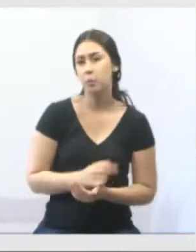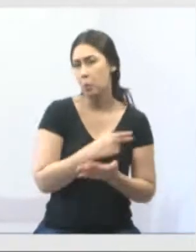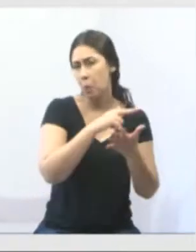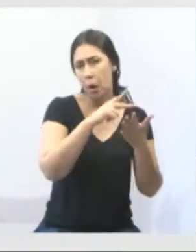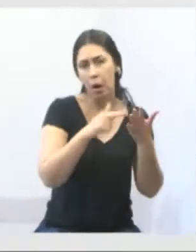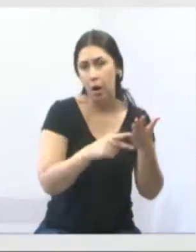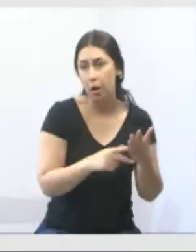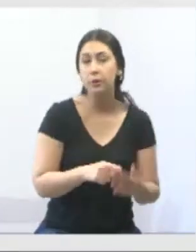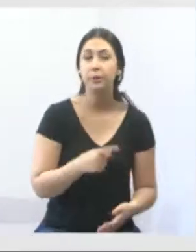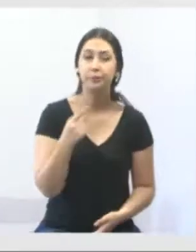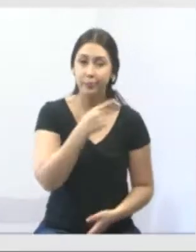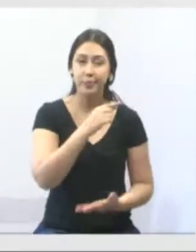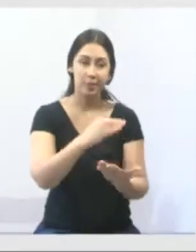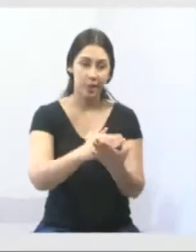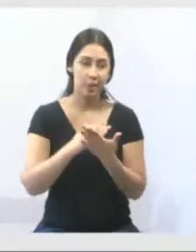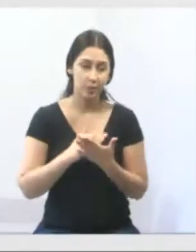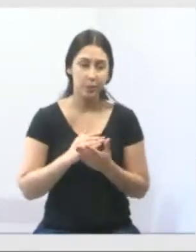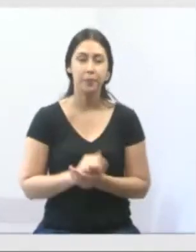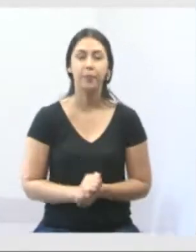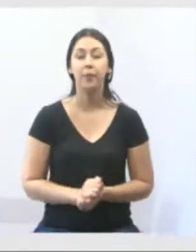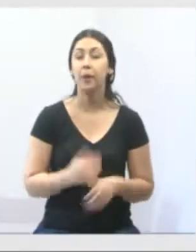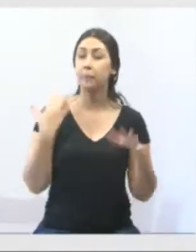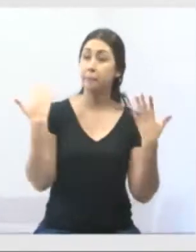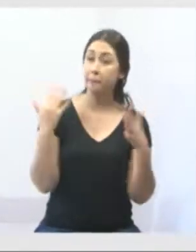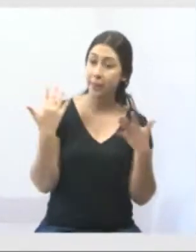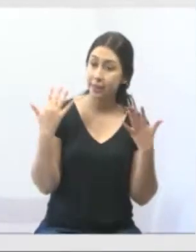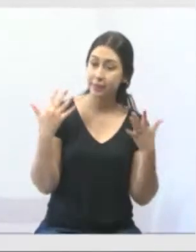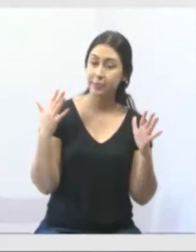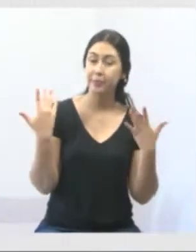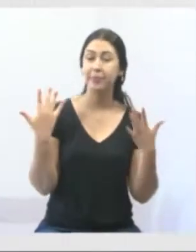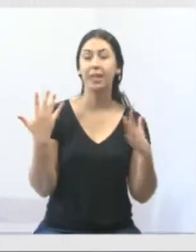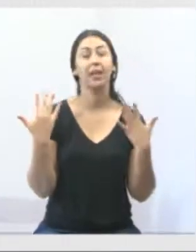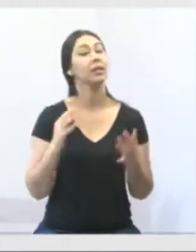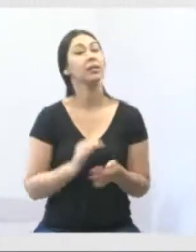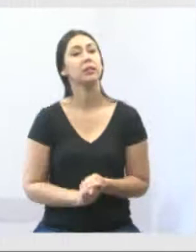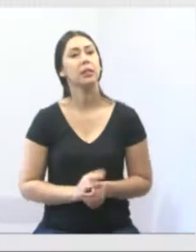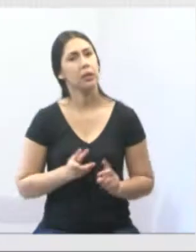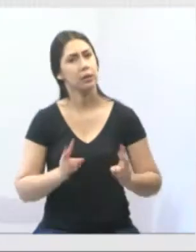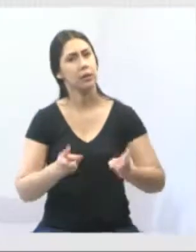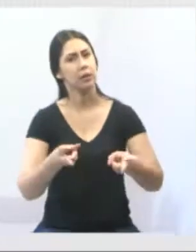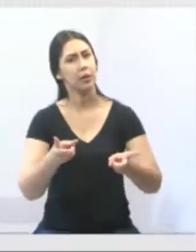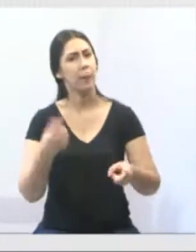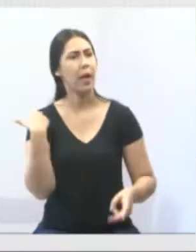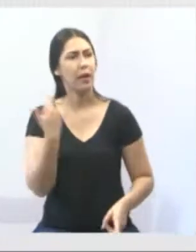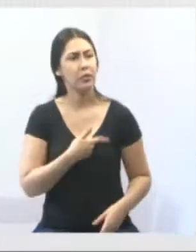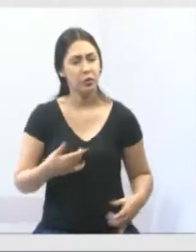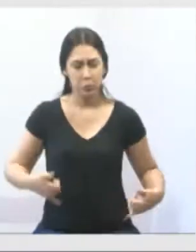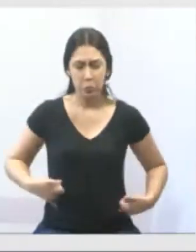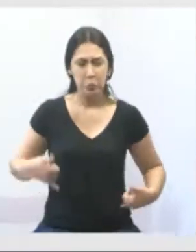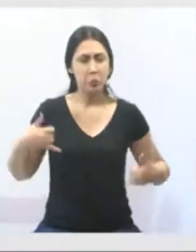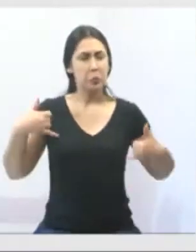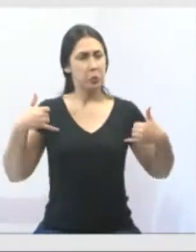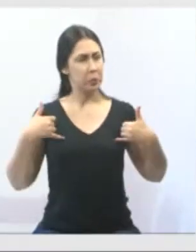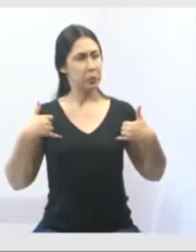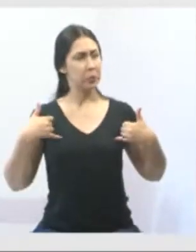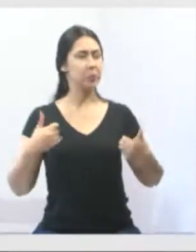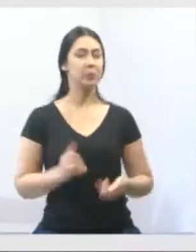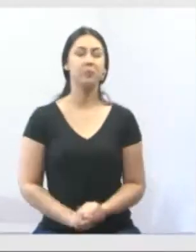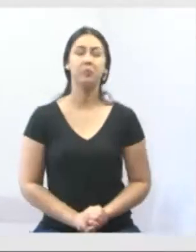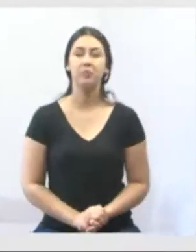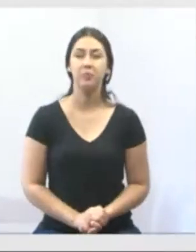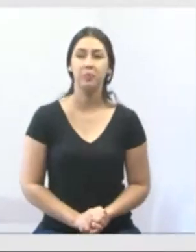é a Defesa Civil. Então, parabéns à Defesa Civil de Jacareí, que continue nos orgulhando todos a